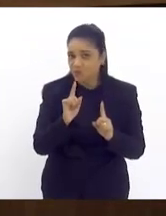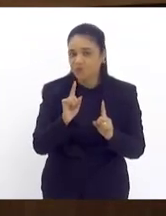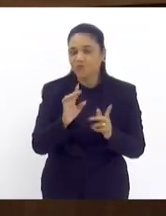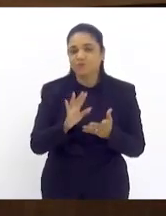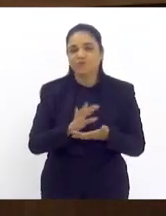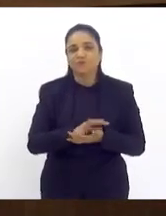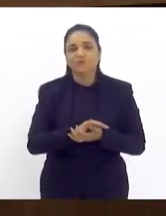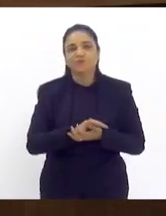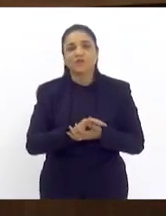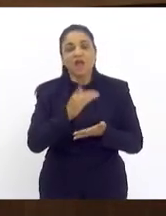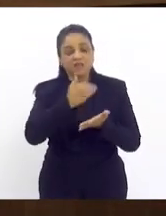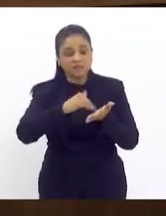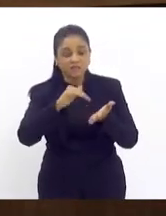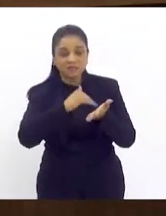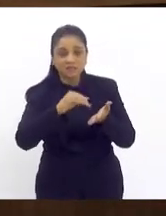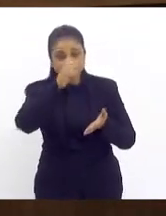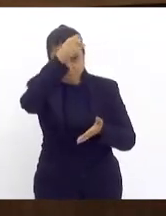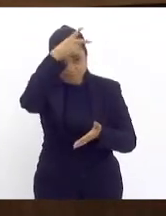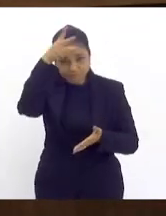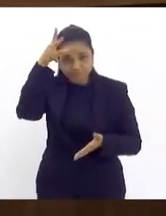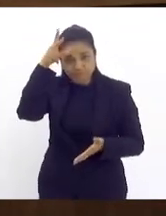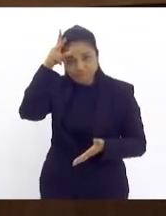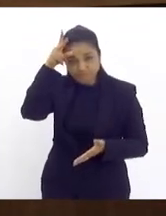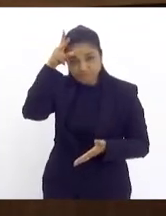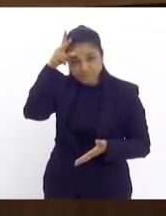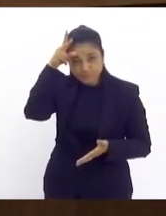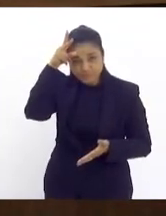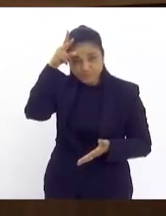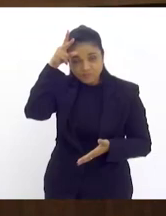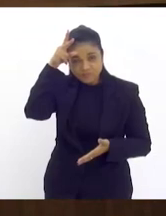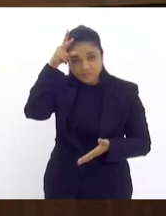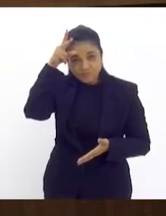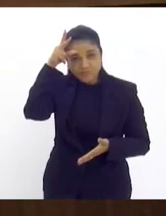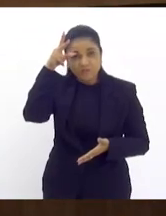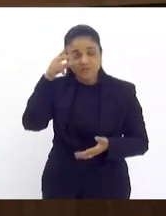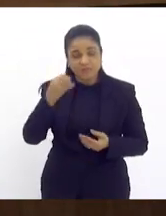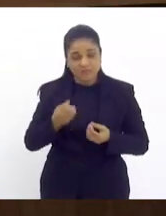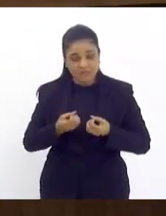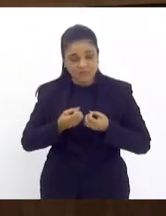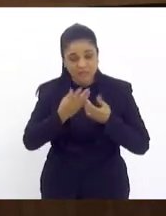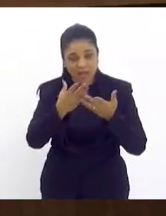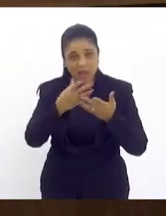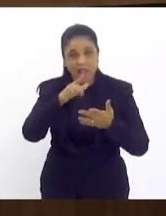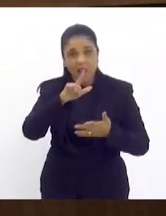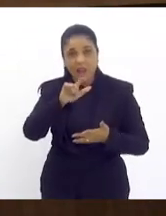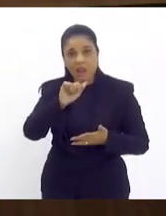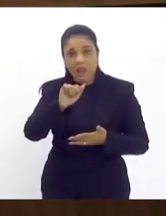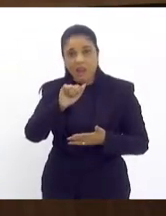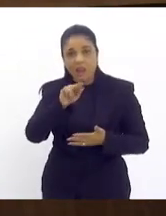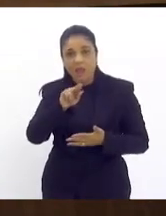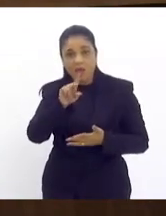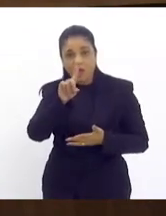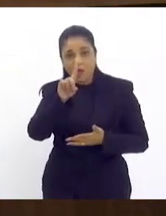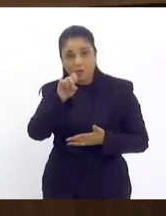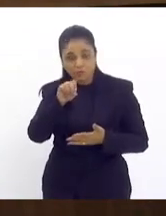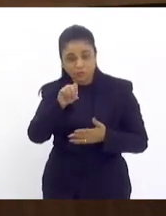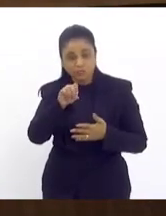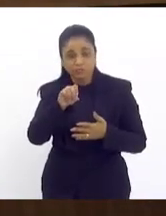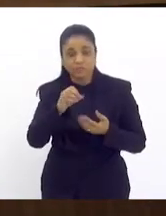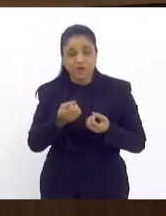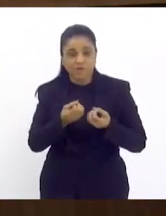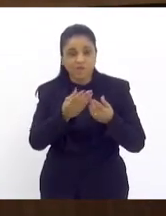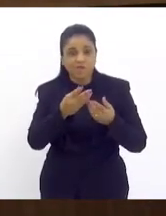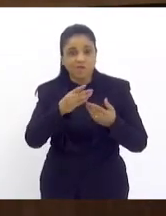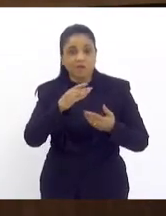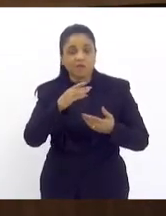as secretarias municipais tinham que no mínimo dar ali os laudos da defesa civil mostrando que aquela família que aquele